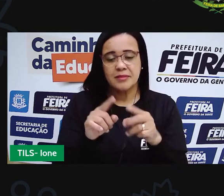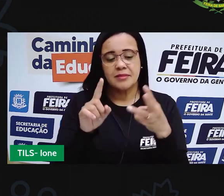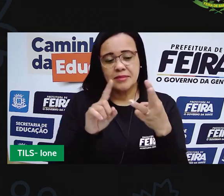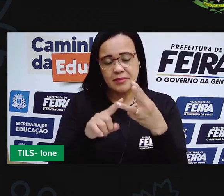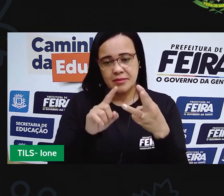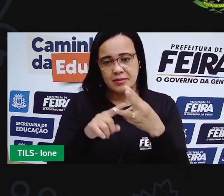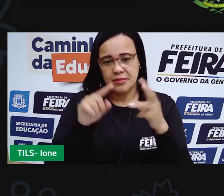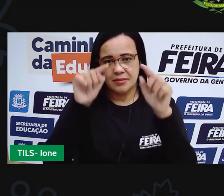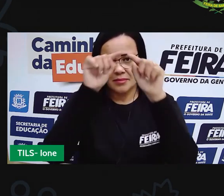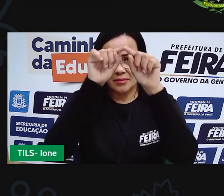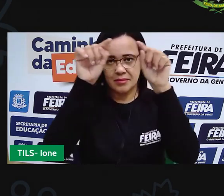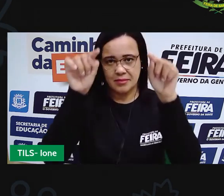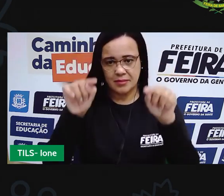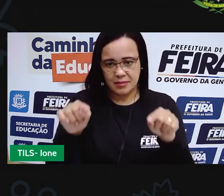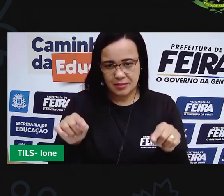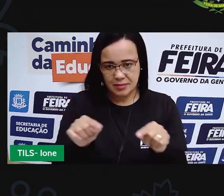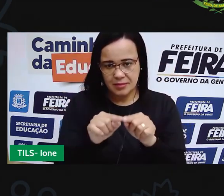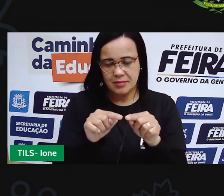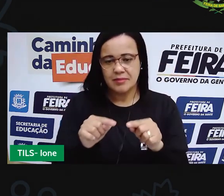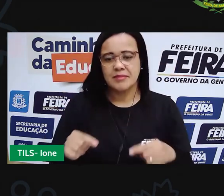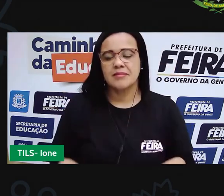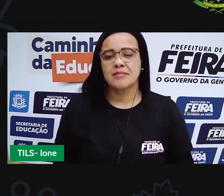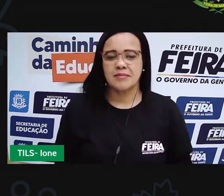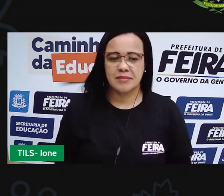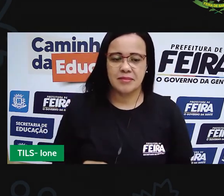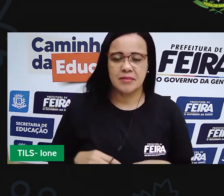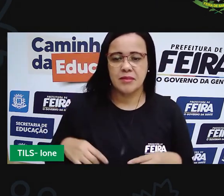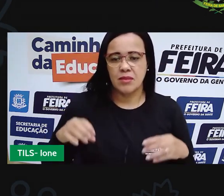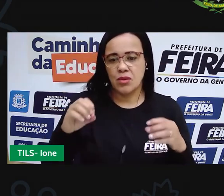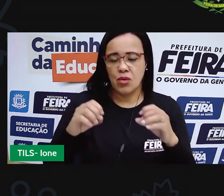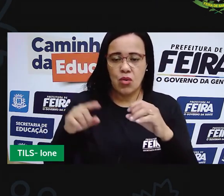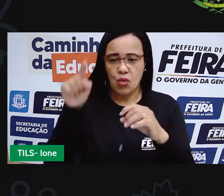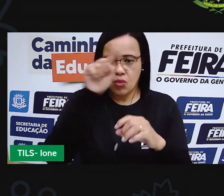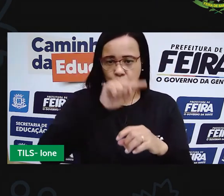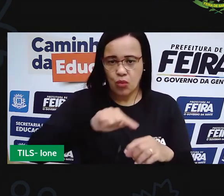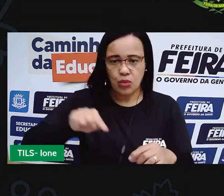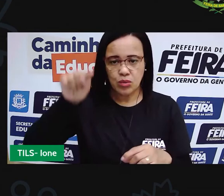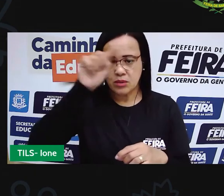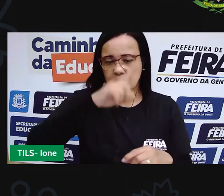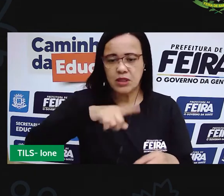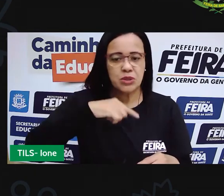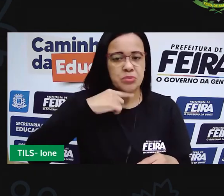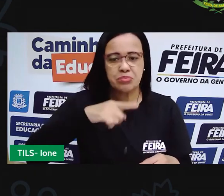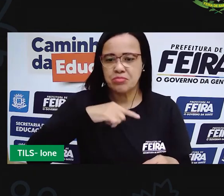para o círculo a gente não consegue usar os palitos